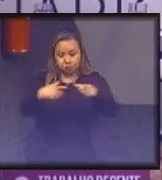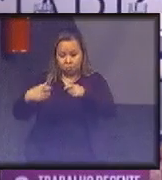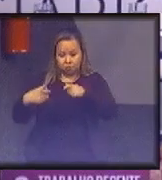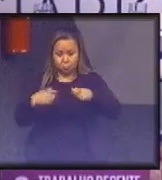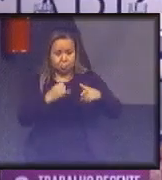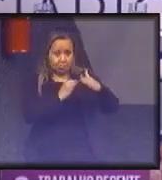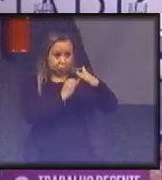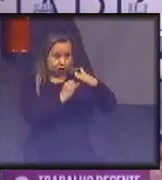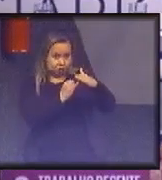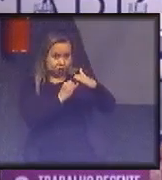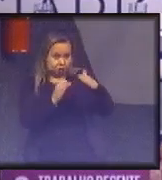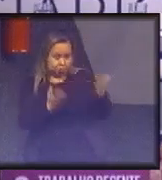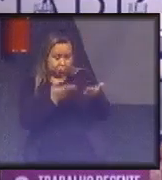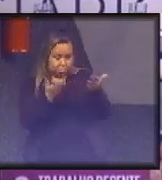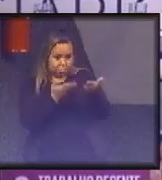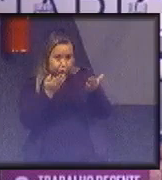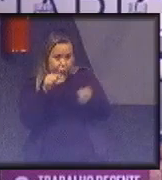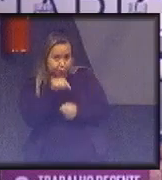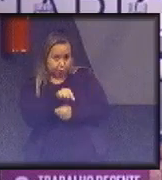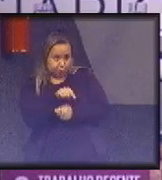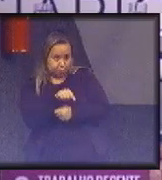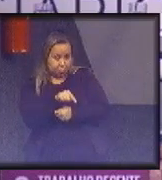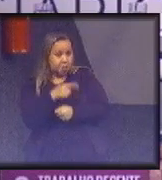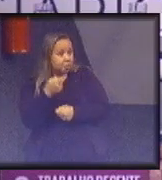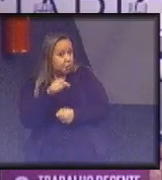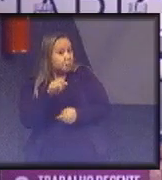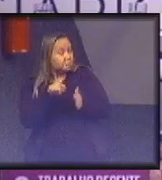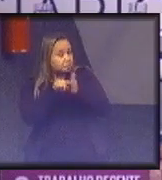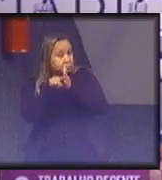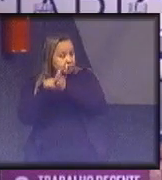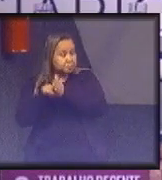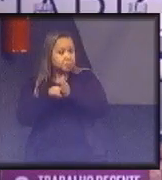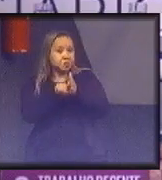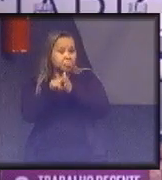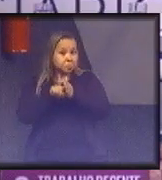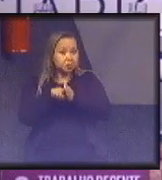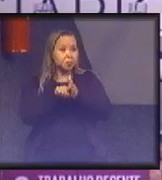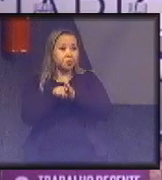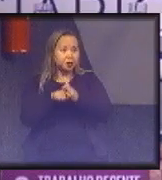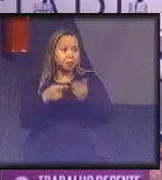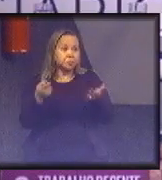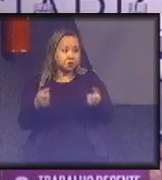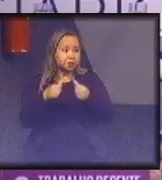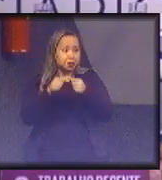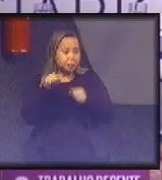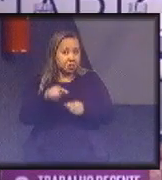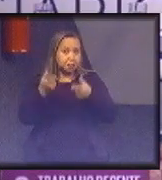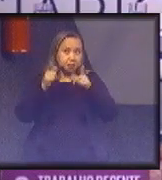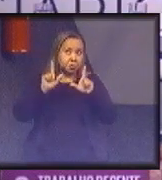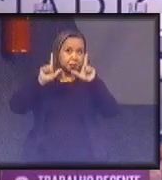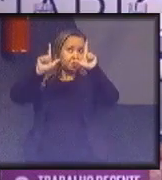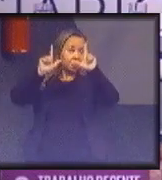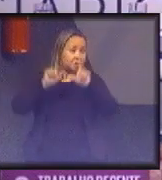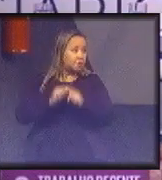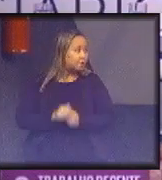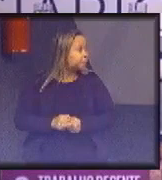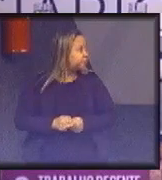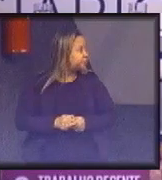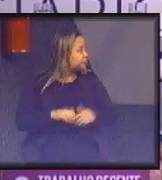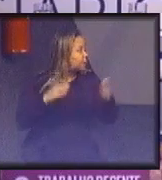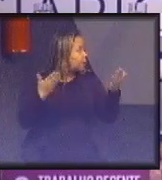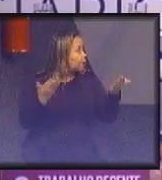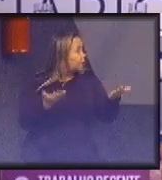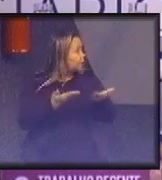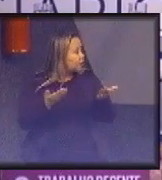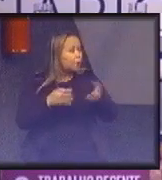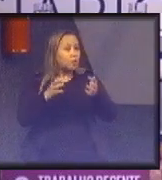incentivo para isso? Então, essas são algumas deixas que eu tenho aqui no nosso painel. e agora eu